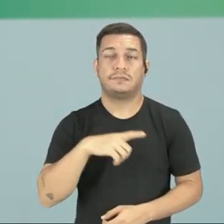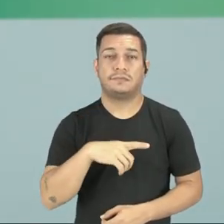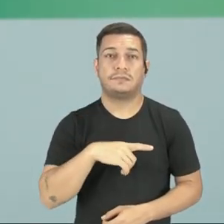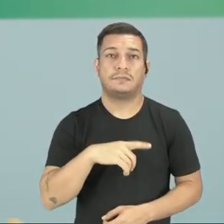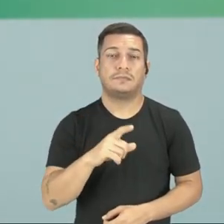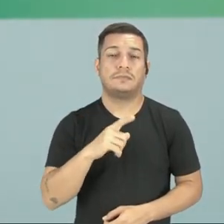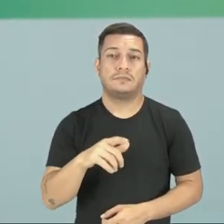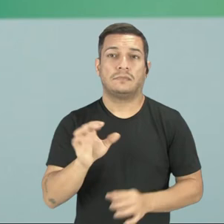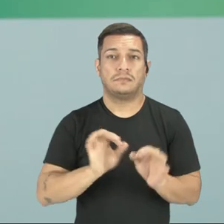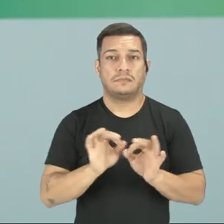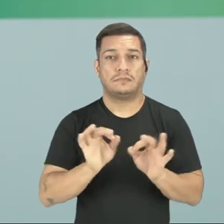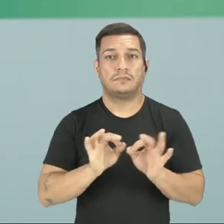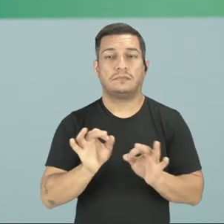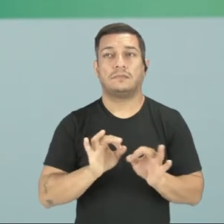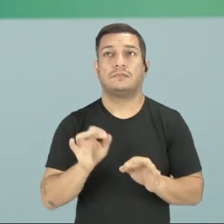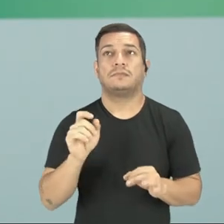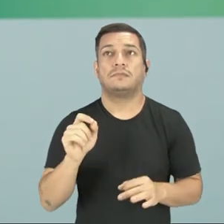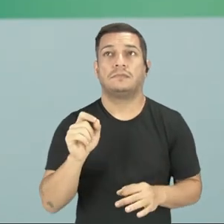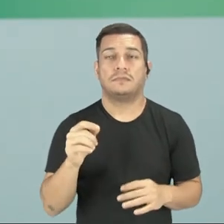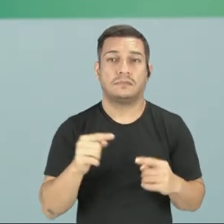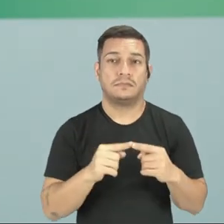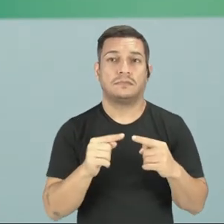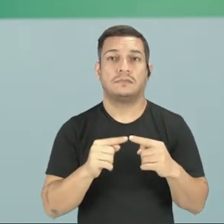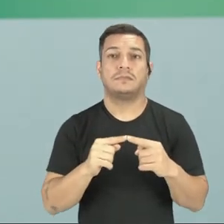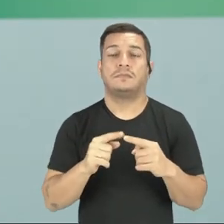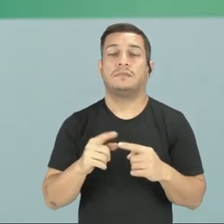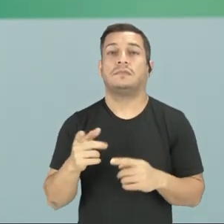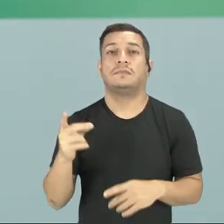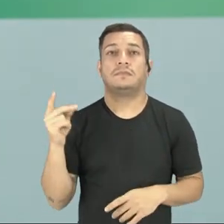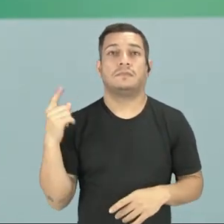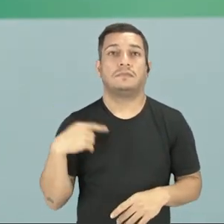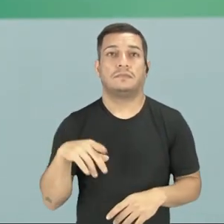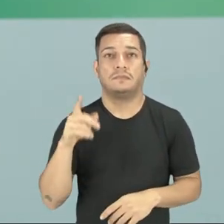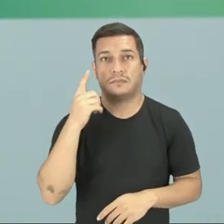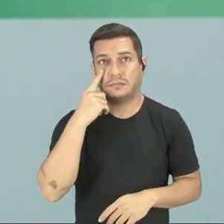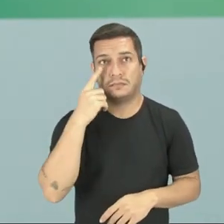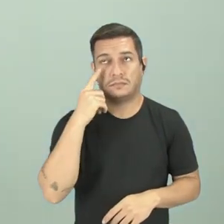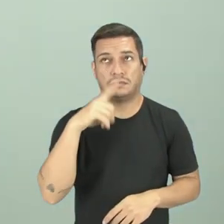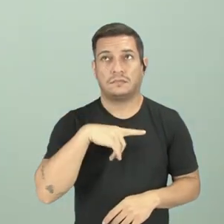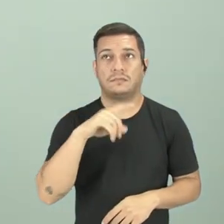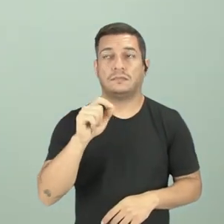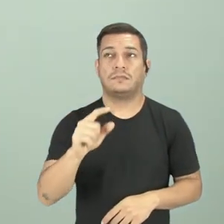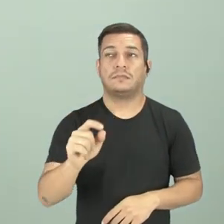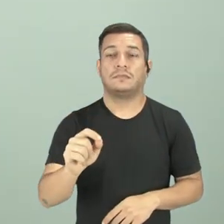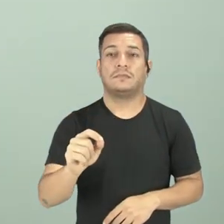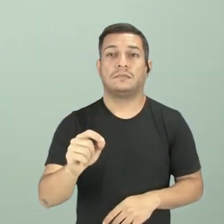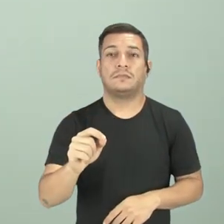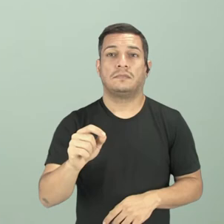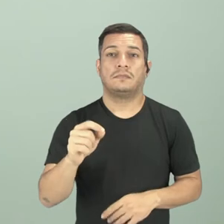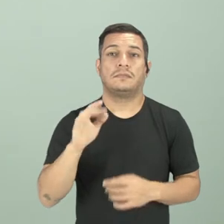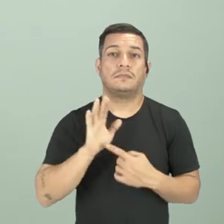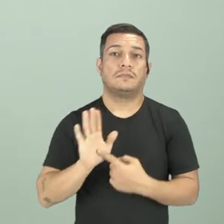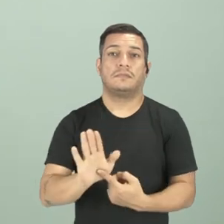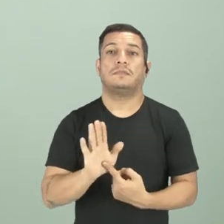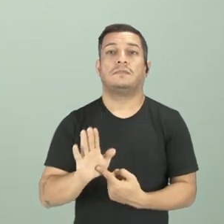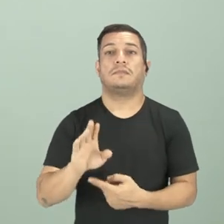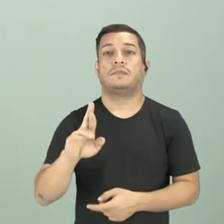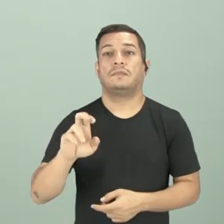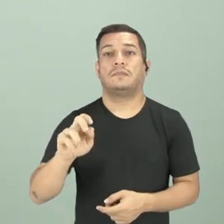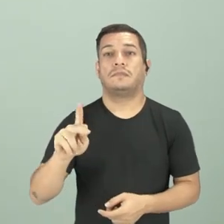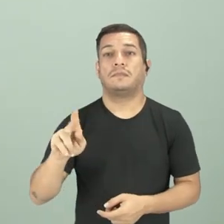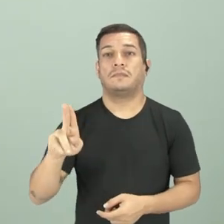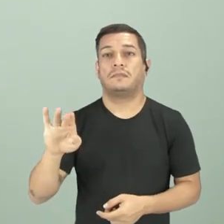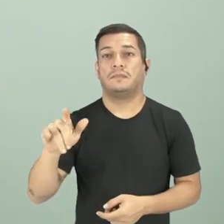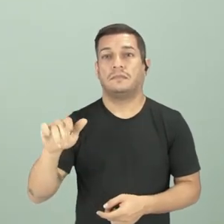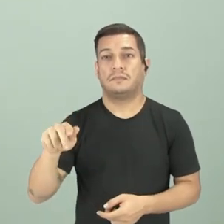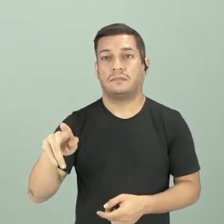aquela estrutura meio que ainda ligada ao antigo regime. Os chapitones meio que tentando quebrar, trazer um republicanismo, e